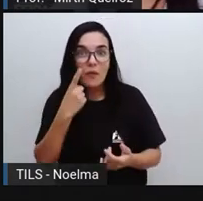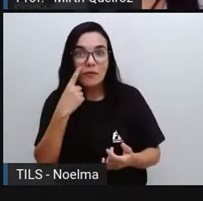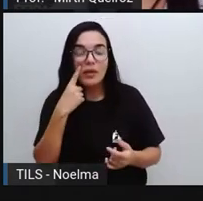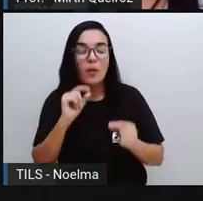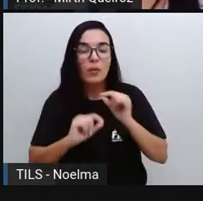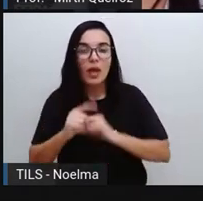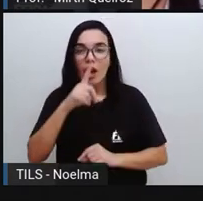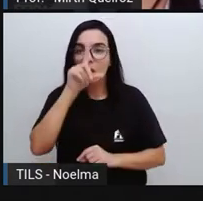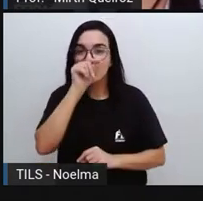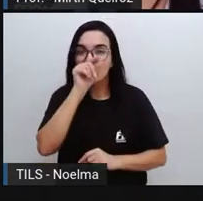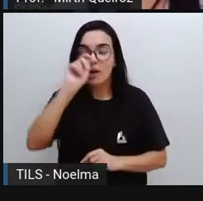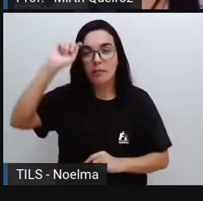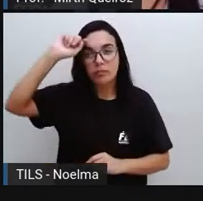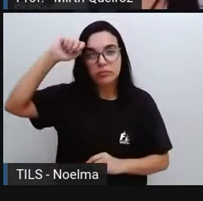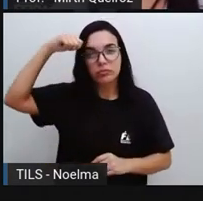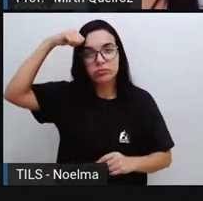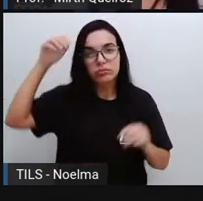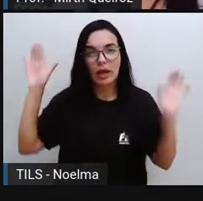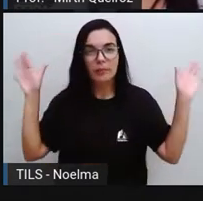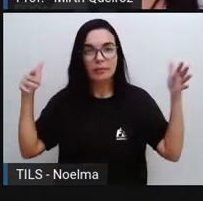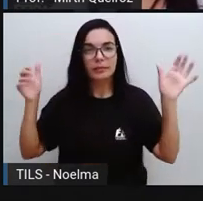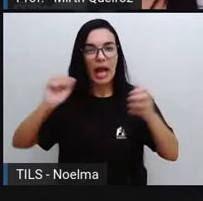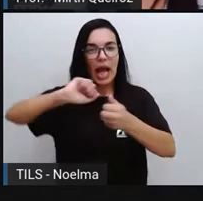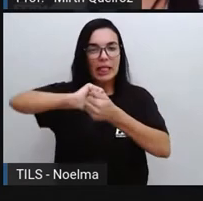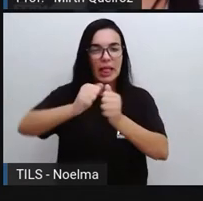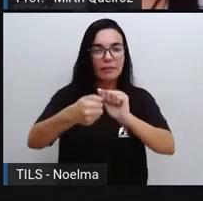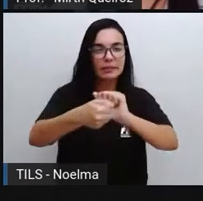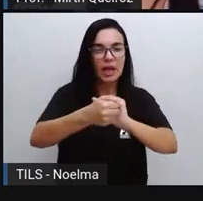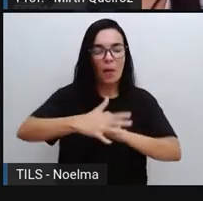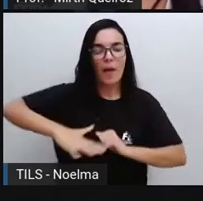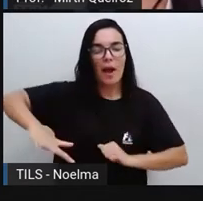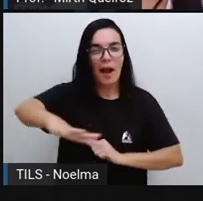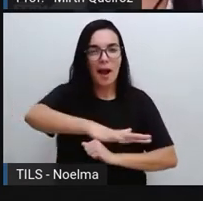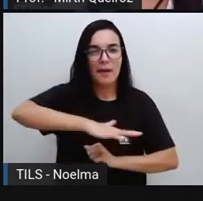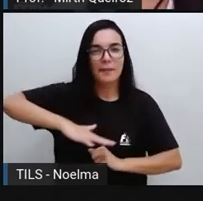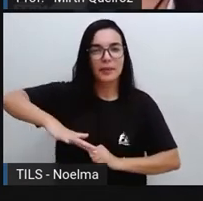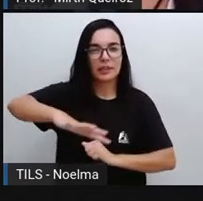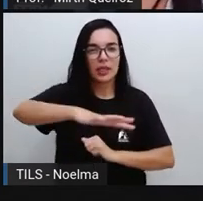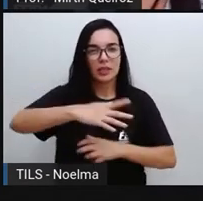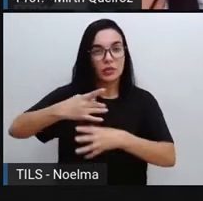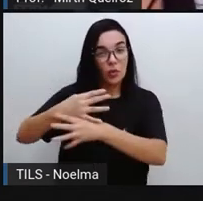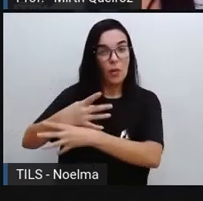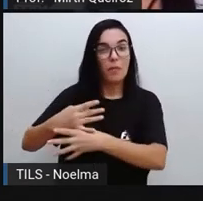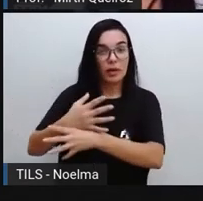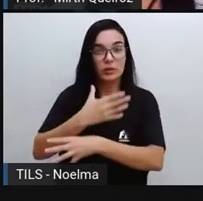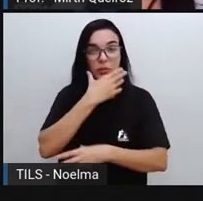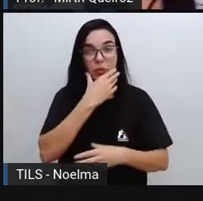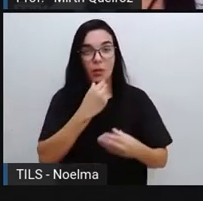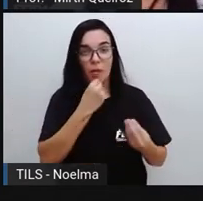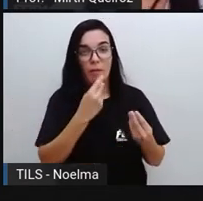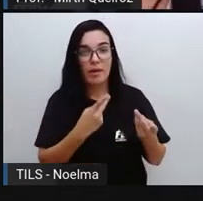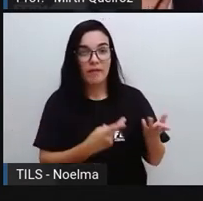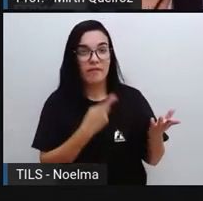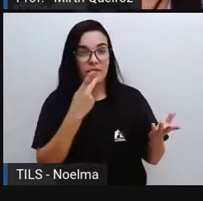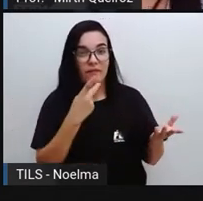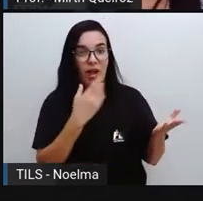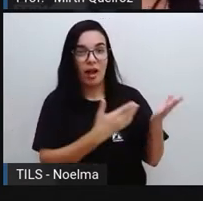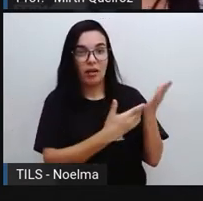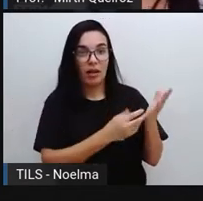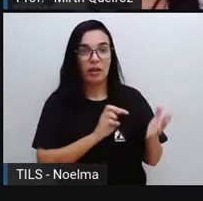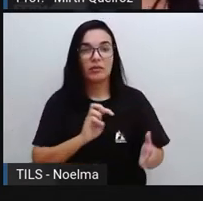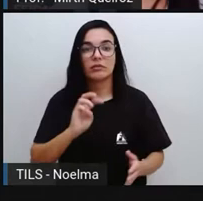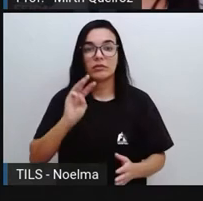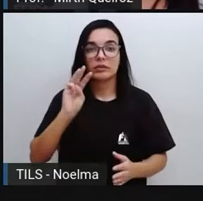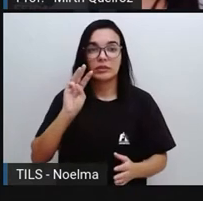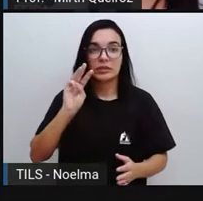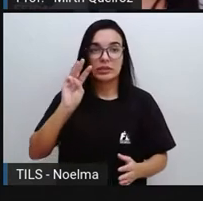urubus se adaptarem ao ambiente urbano, conta o biólogo Verbe Novaes da WGN